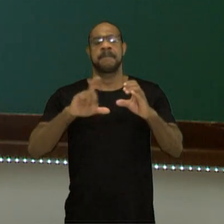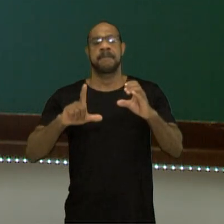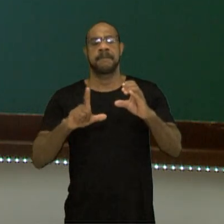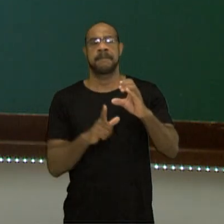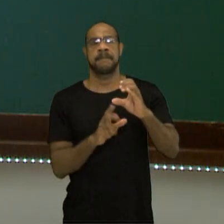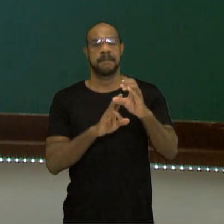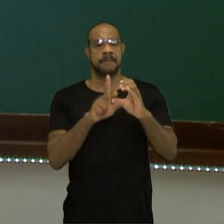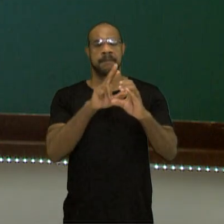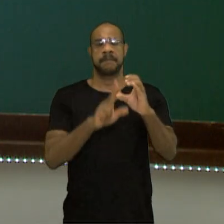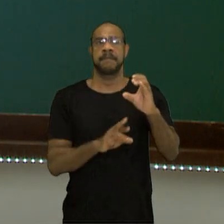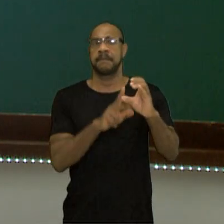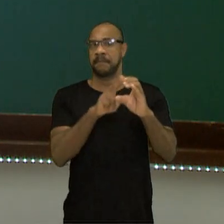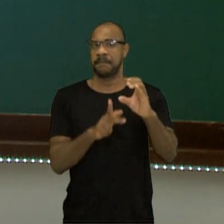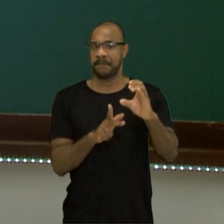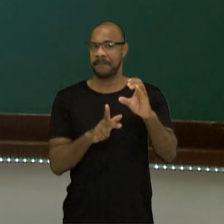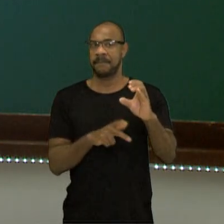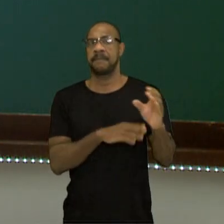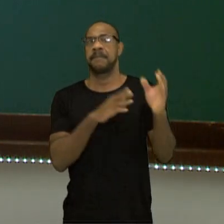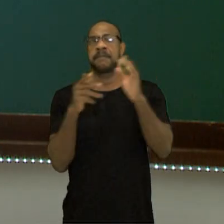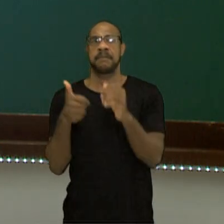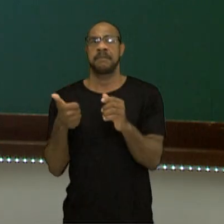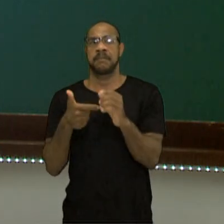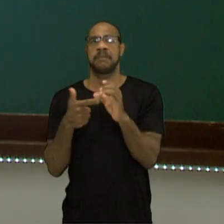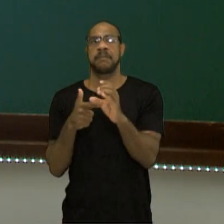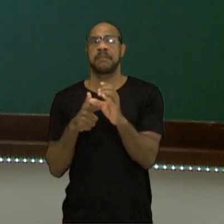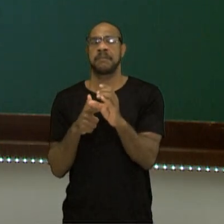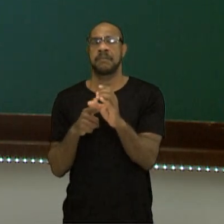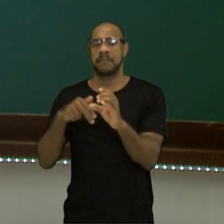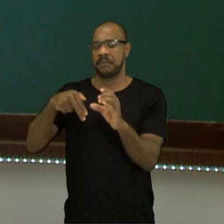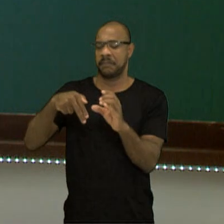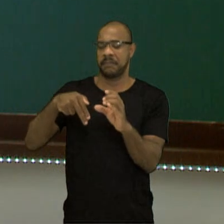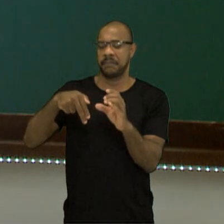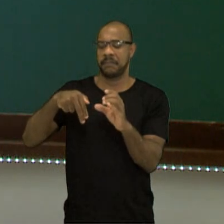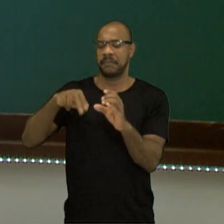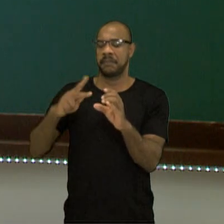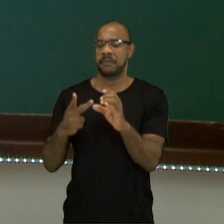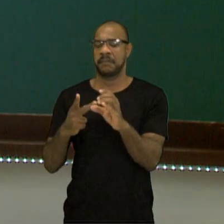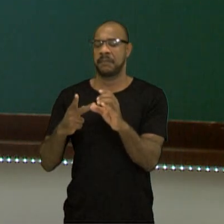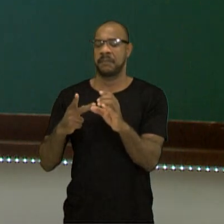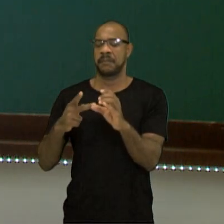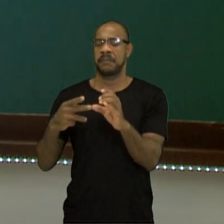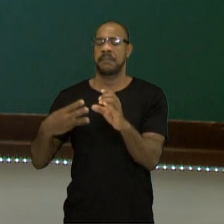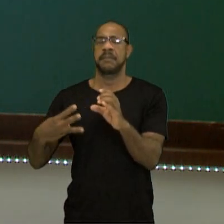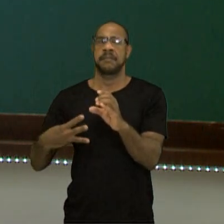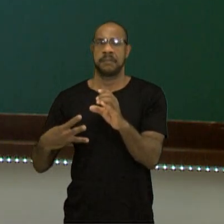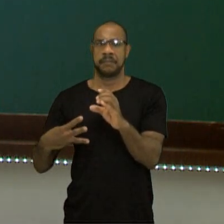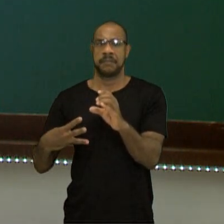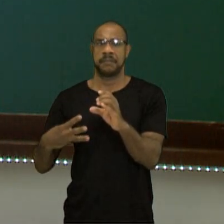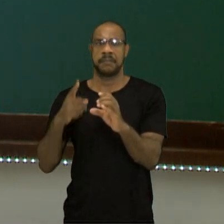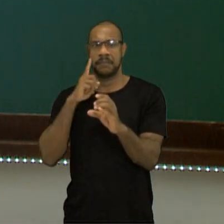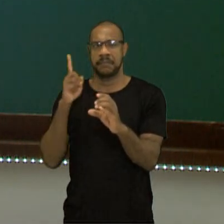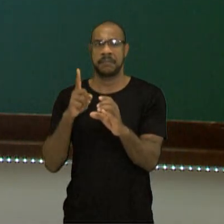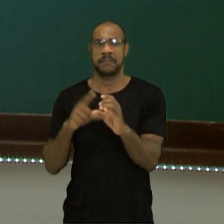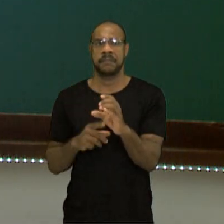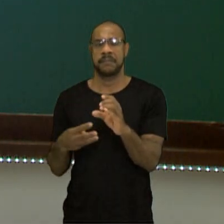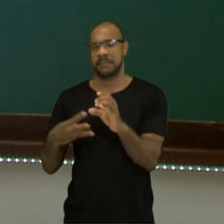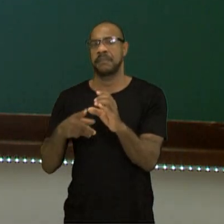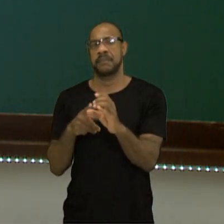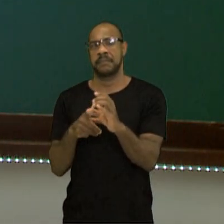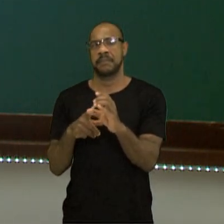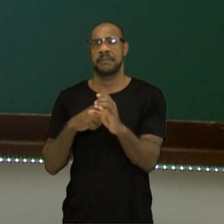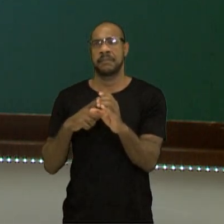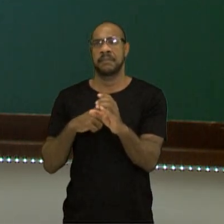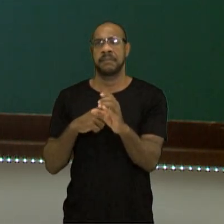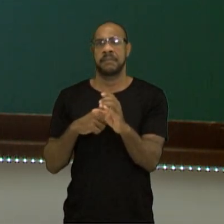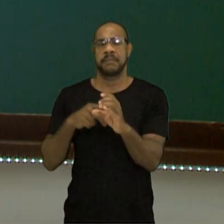diferentes. No segundo exemplo, NH3, amônia. Eu tenho nitrogênio e